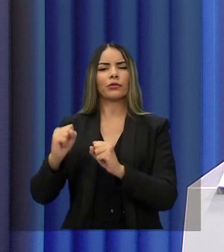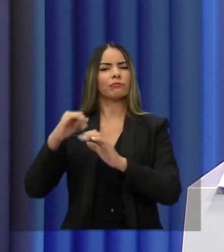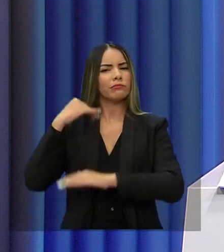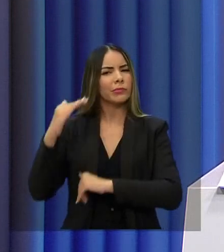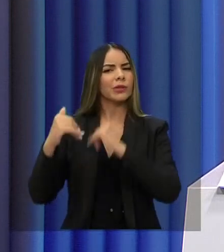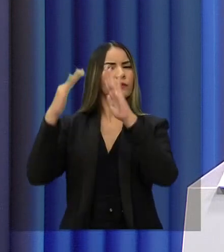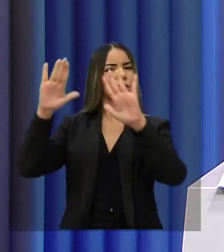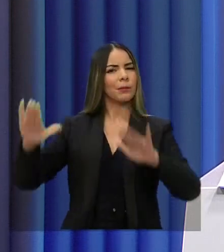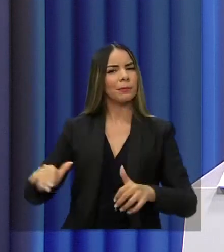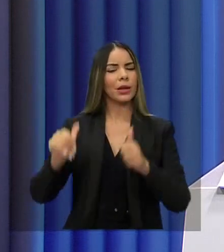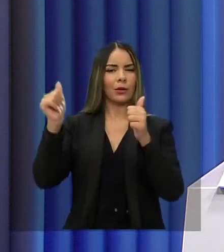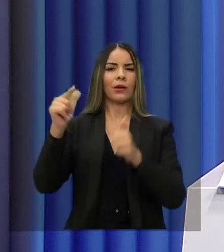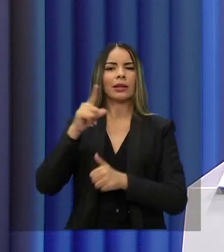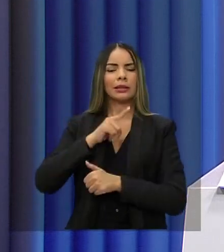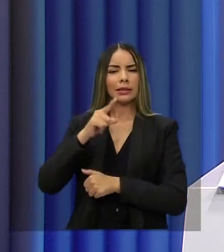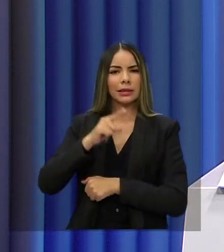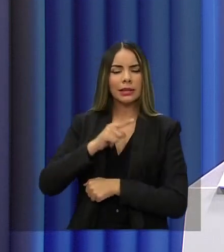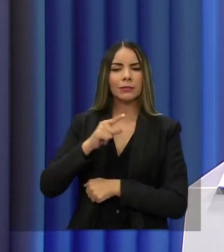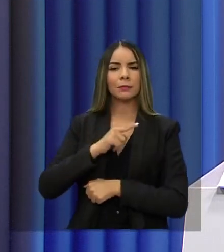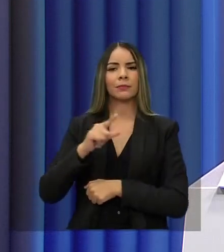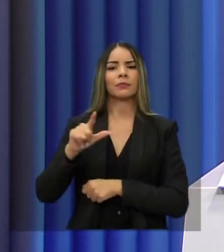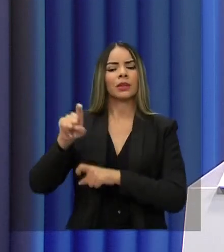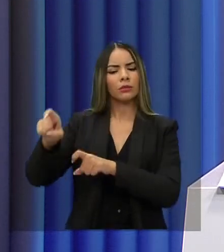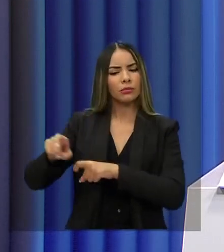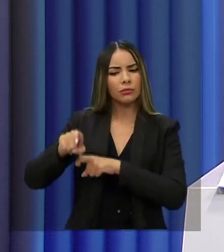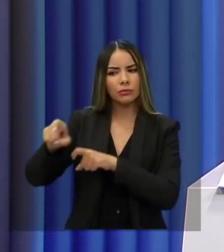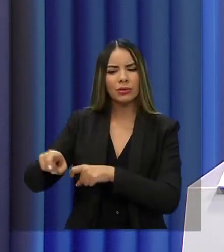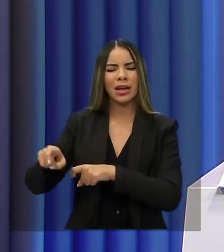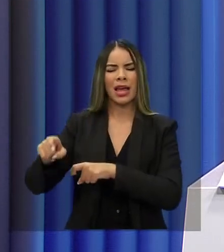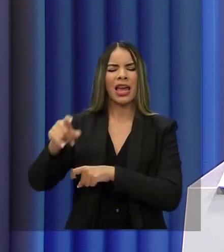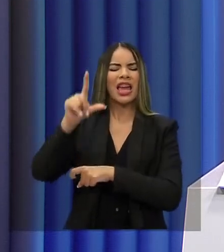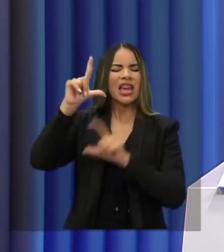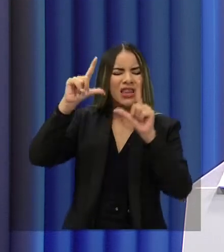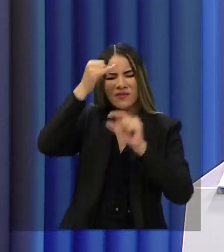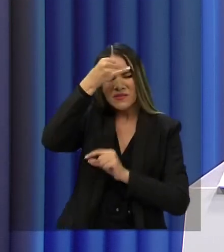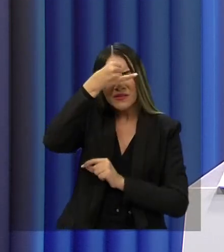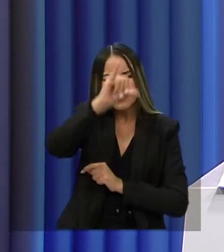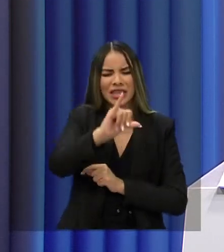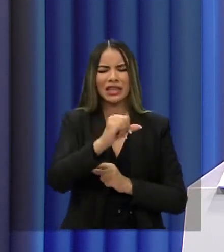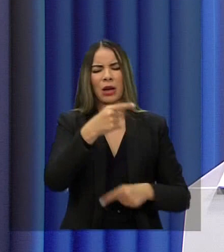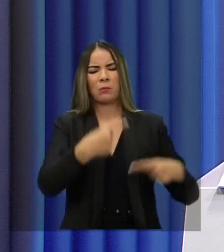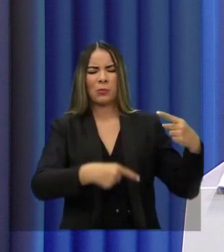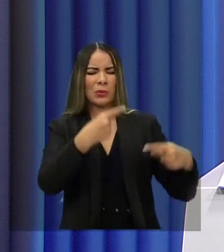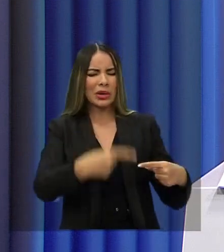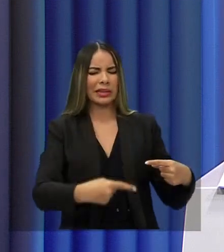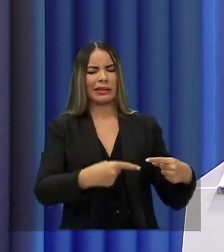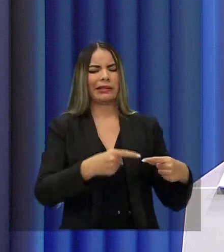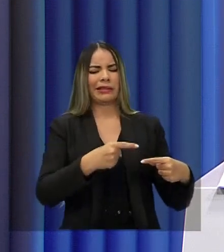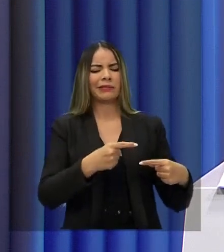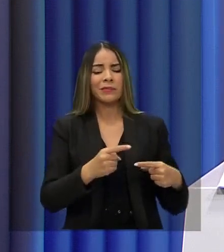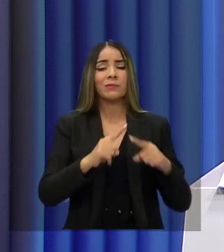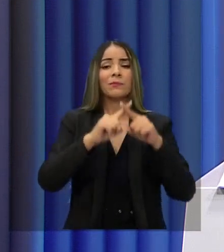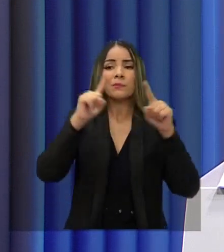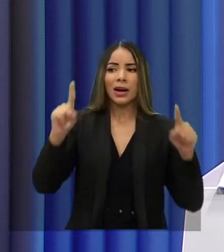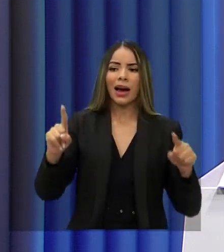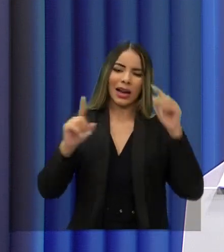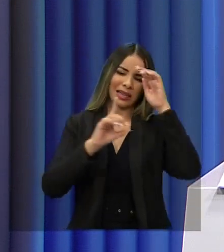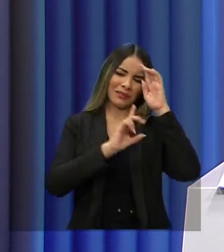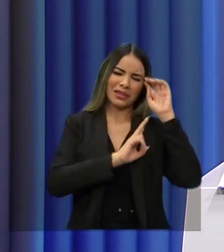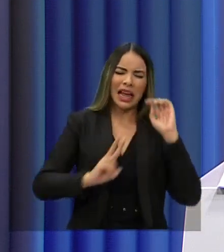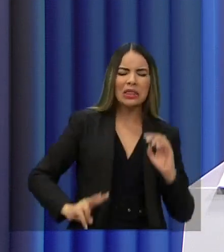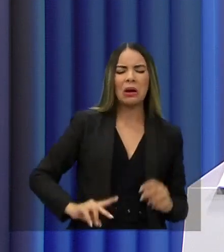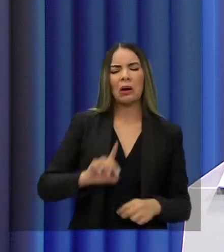Desenvolvimento Agrário que seja menos política, menos preocupada em eleger vereador e deputado e que possa servir para